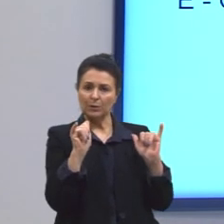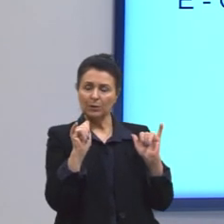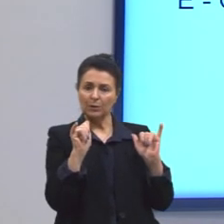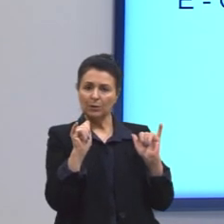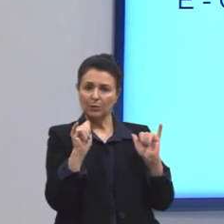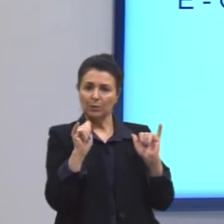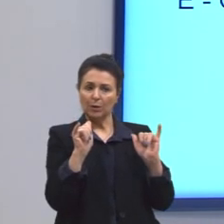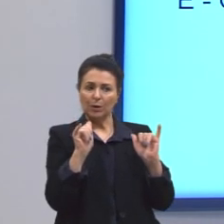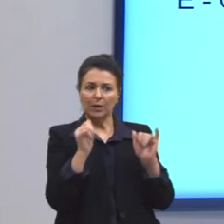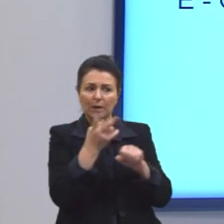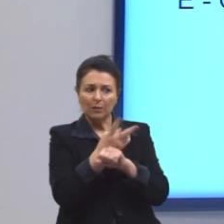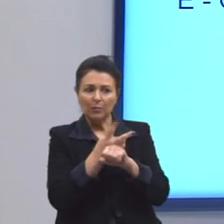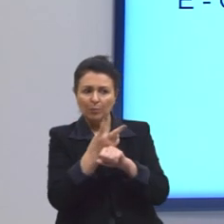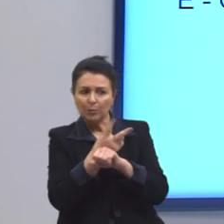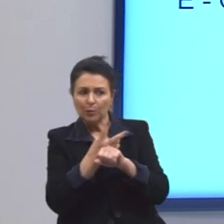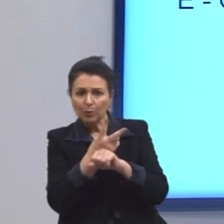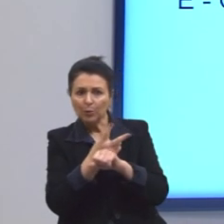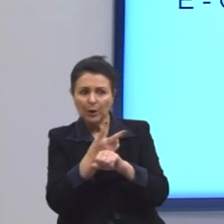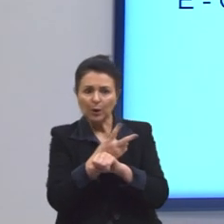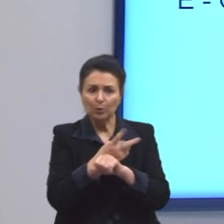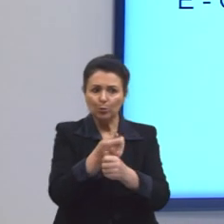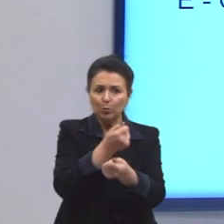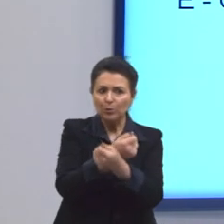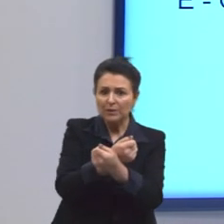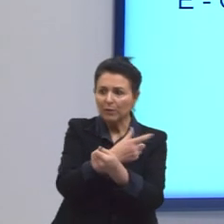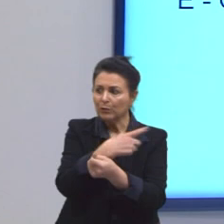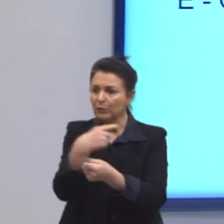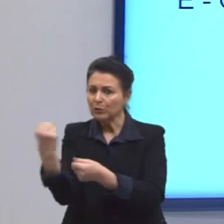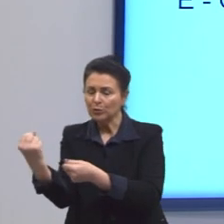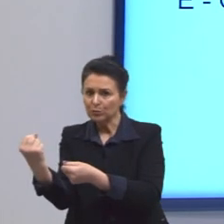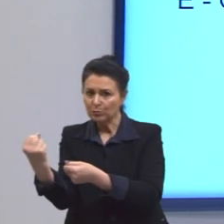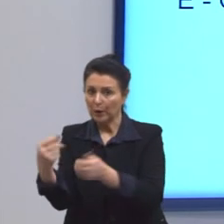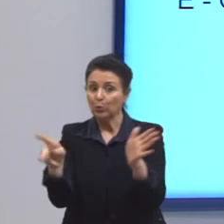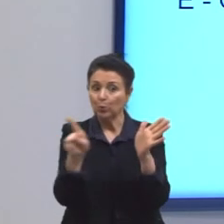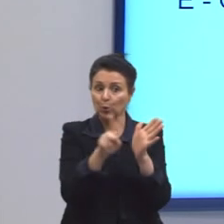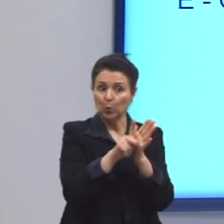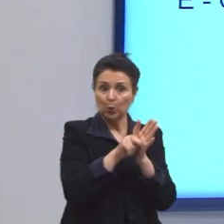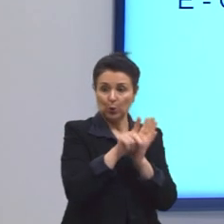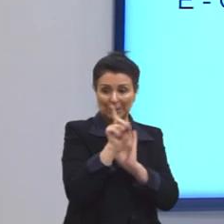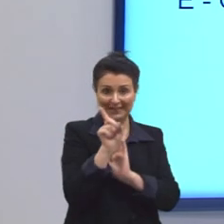buscando um escravizado fugido, um senhor que postou querendo recuperar